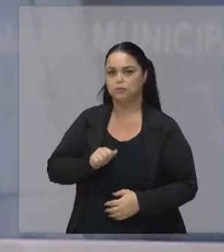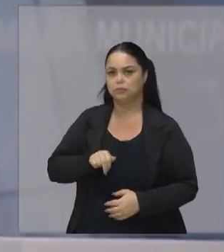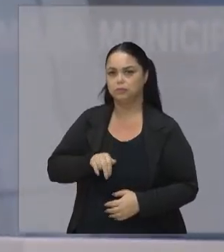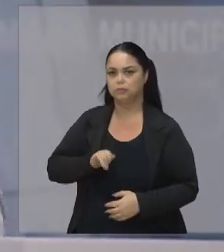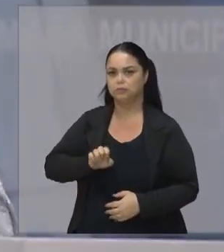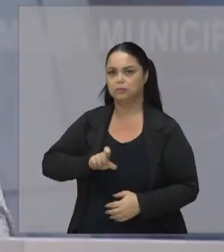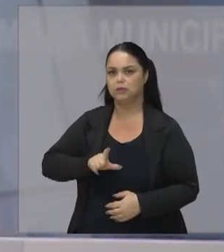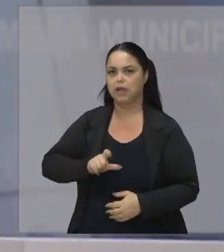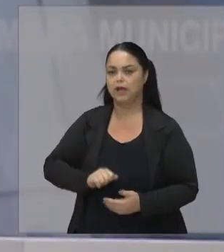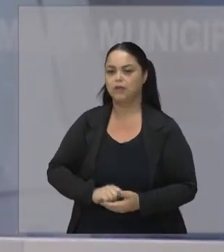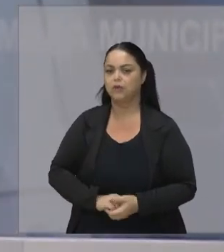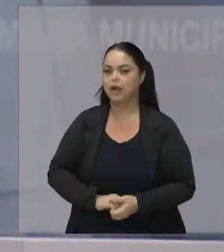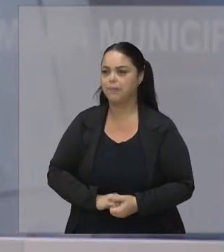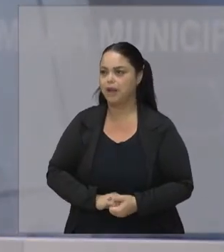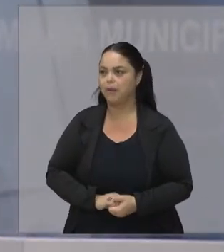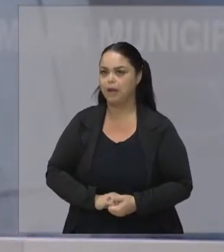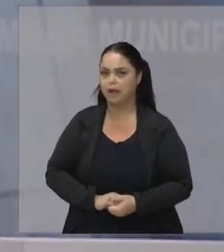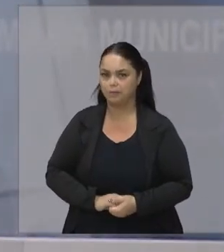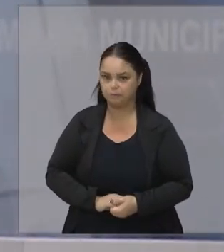cuidado grandioso do Senhor.